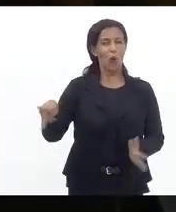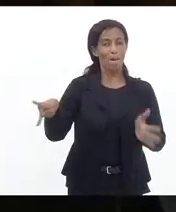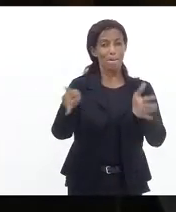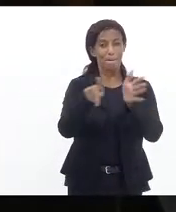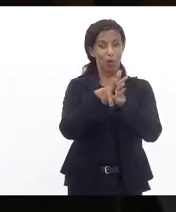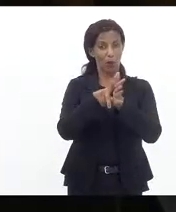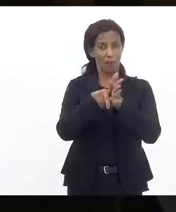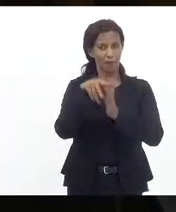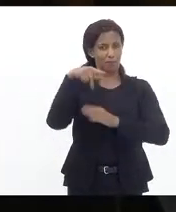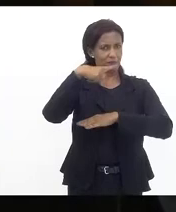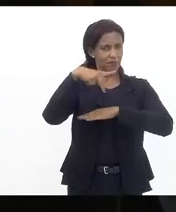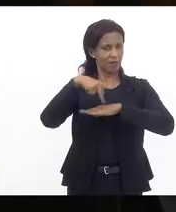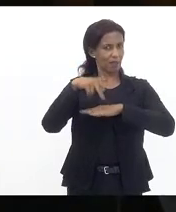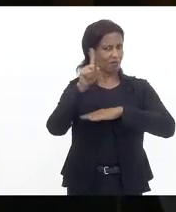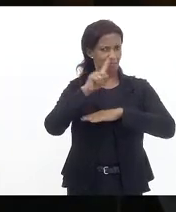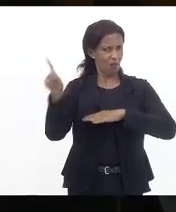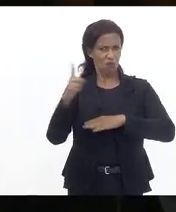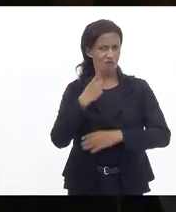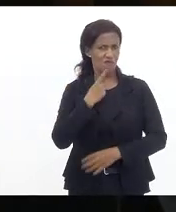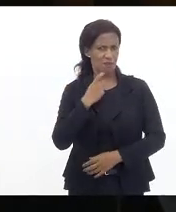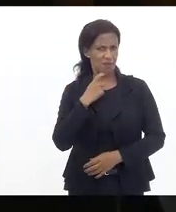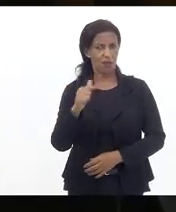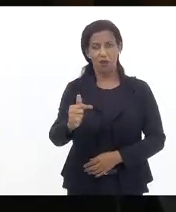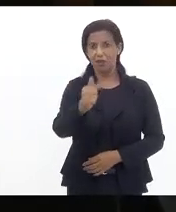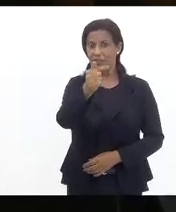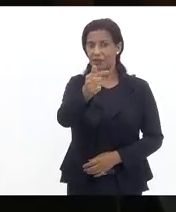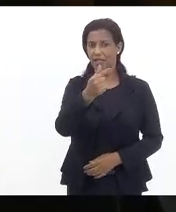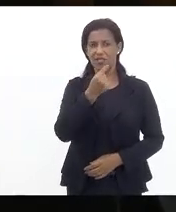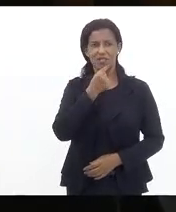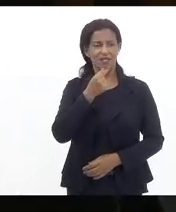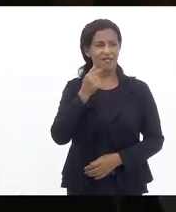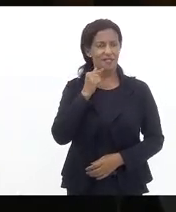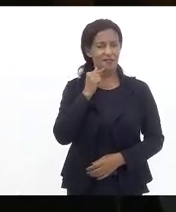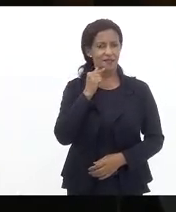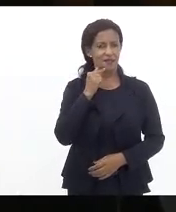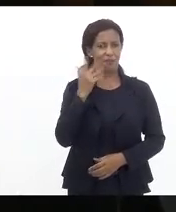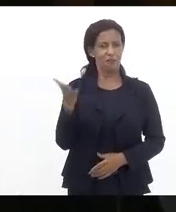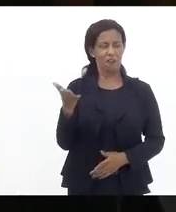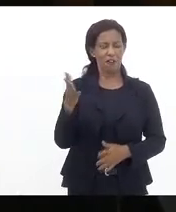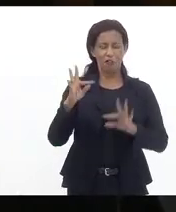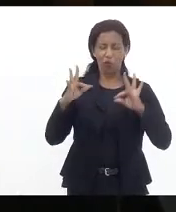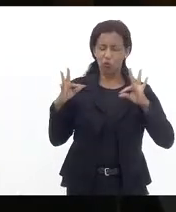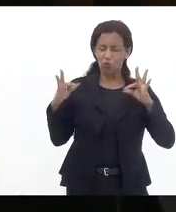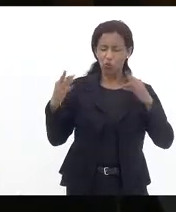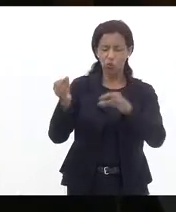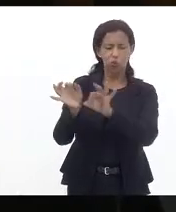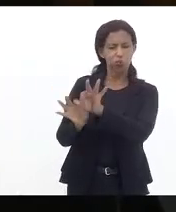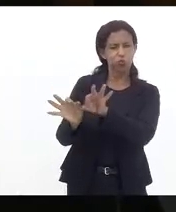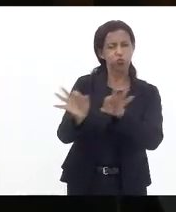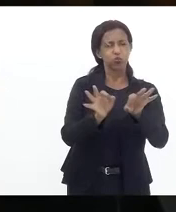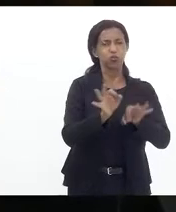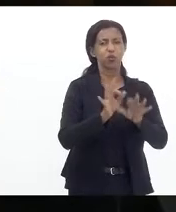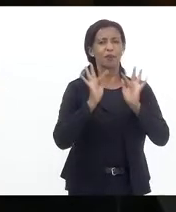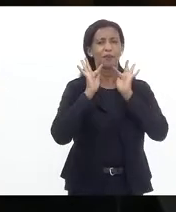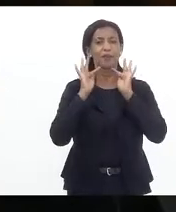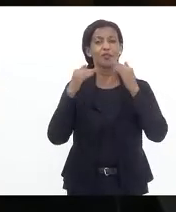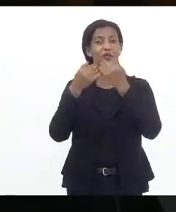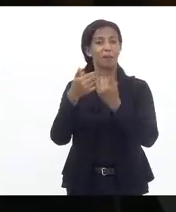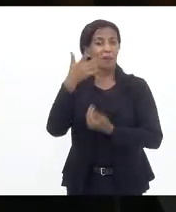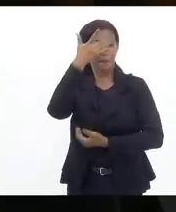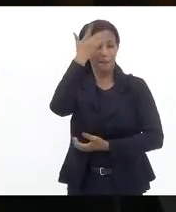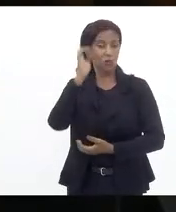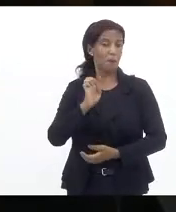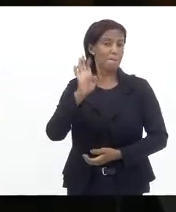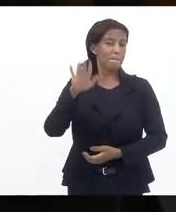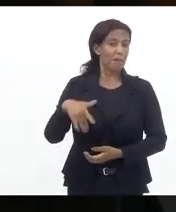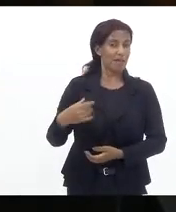vermelho e um 7 de setembro que foi aclamado e protagonizado pelas famílias e pelas pessoas de bem